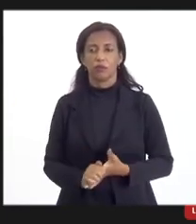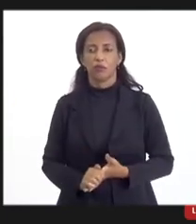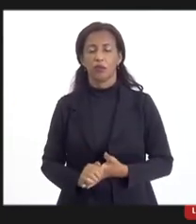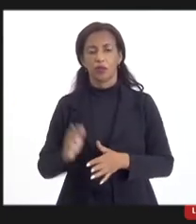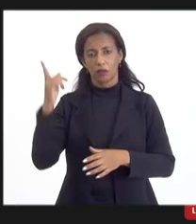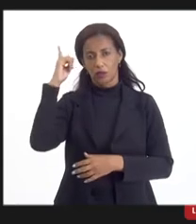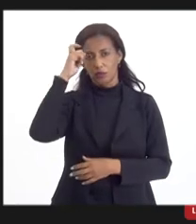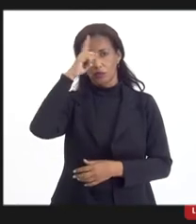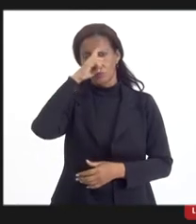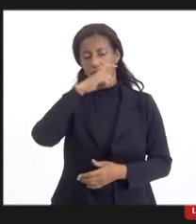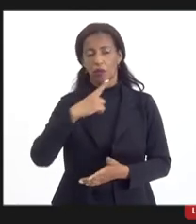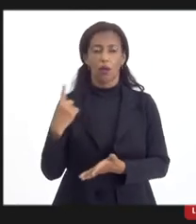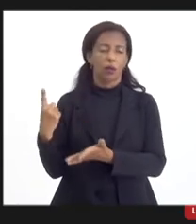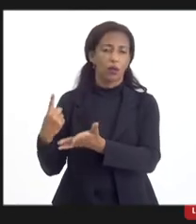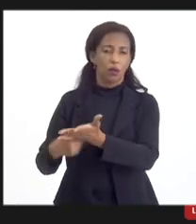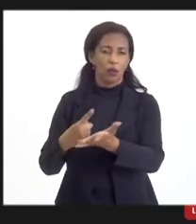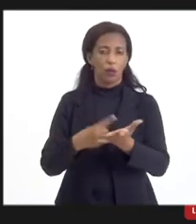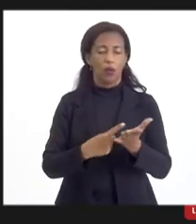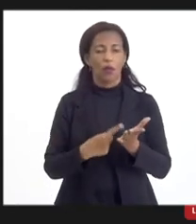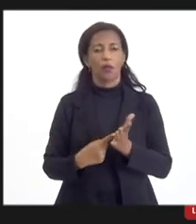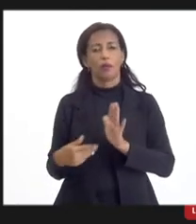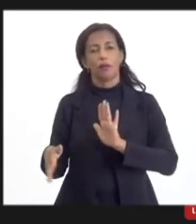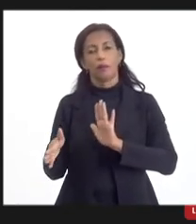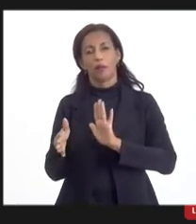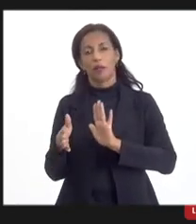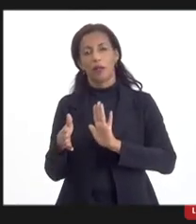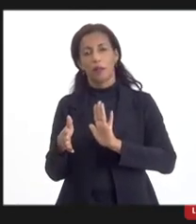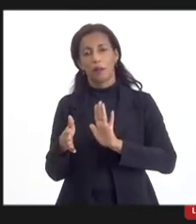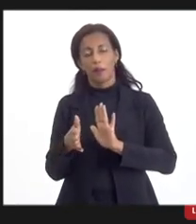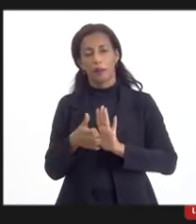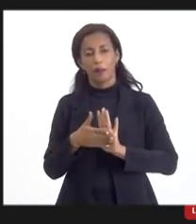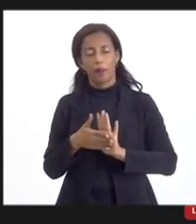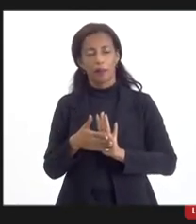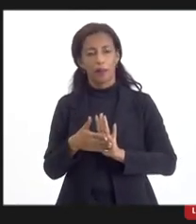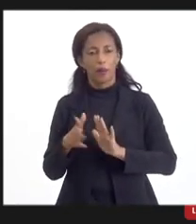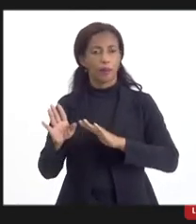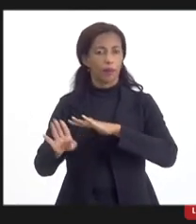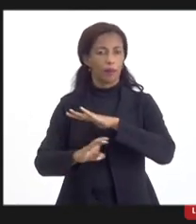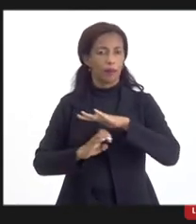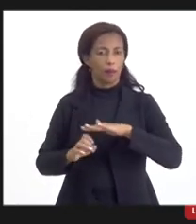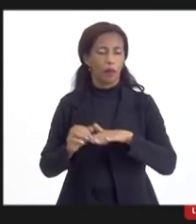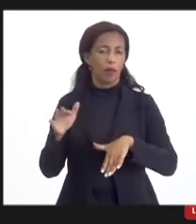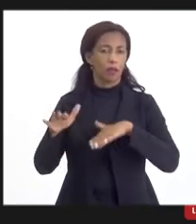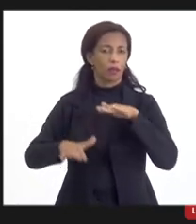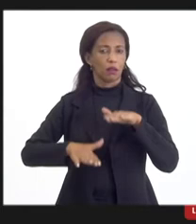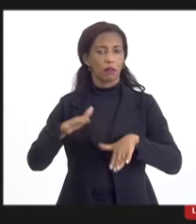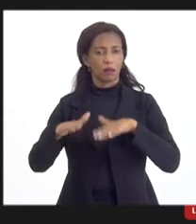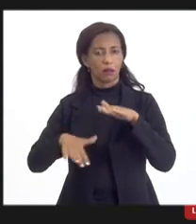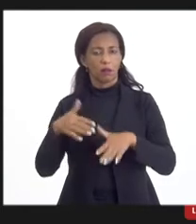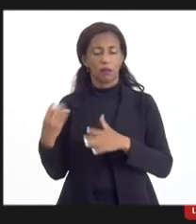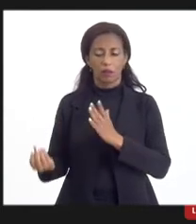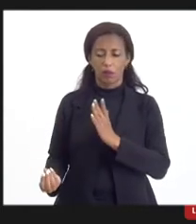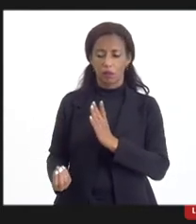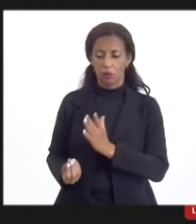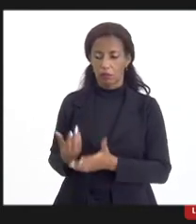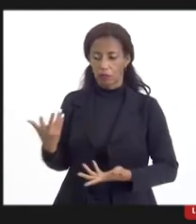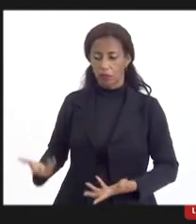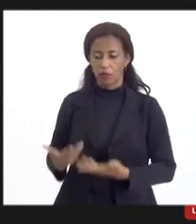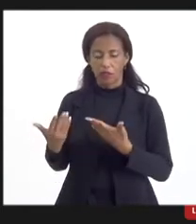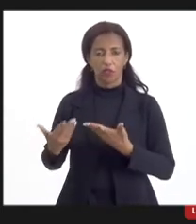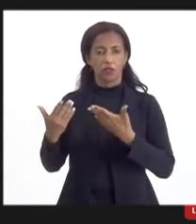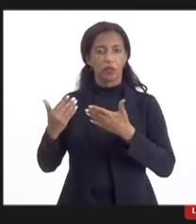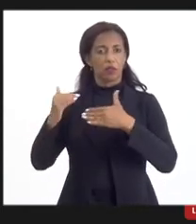as dificuldades encontradas pela própria empresa, e por isso que talvez o investimento vá lá para